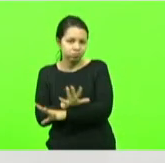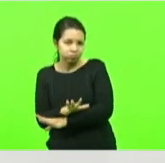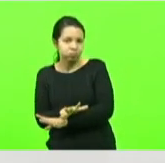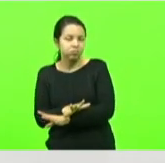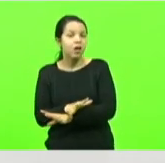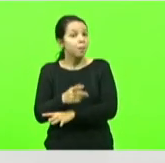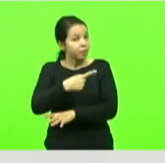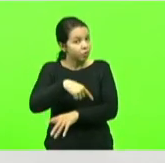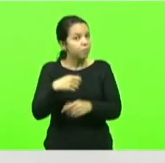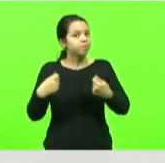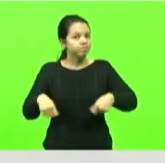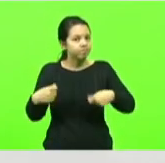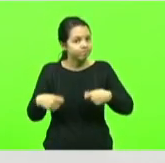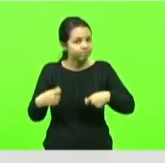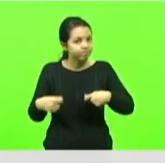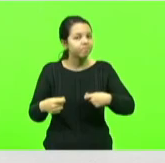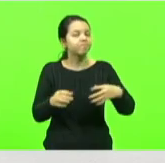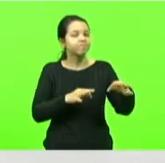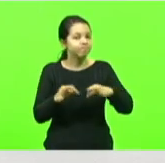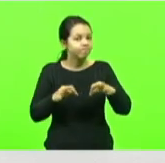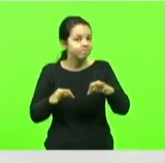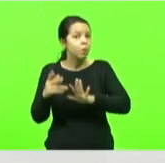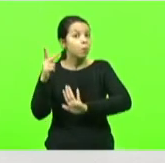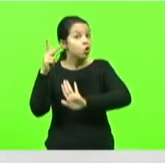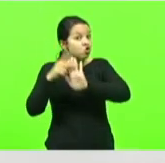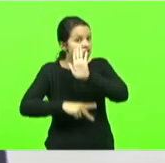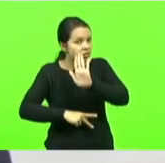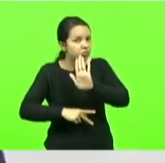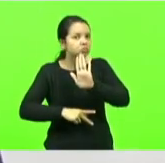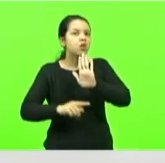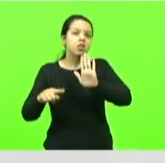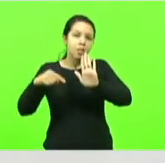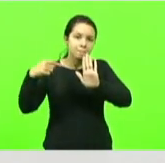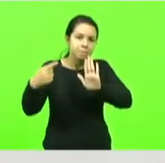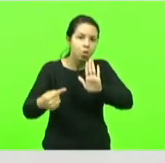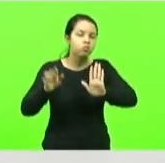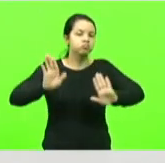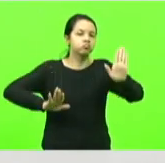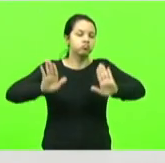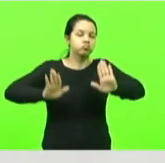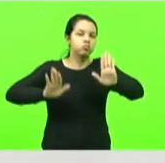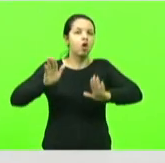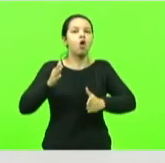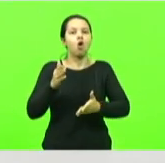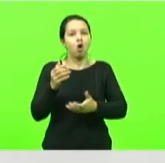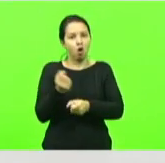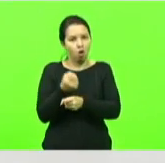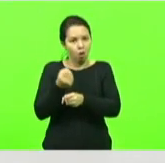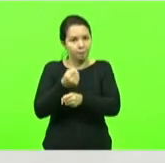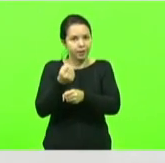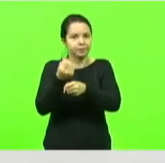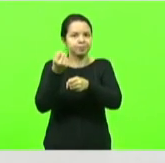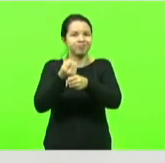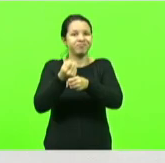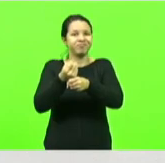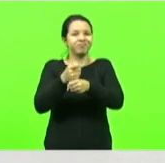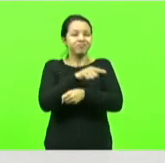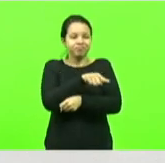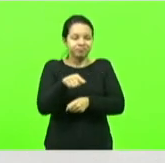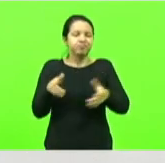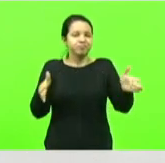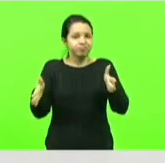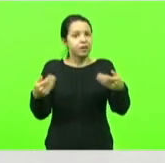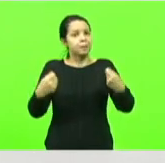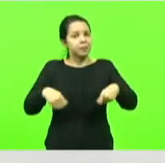projeto para depois poder licitar a obra um trecho que vai necessitar de muitas interseções